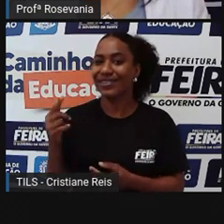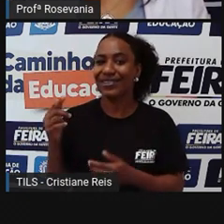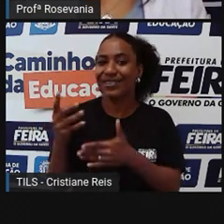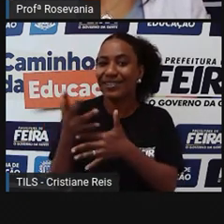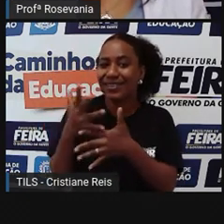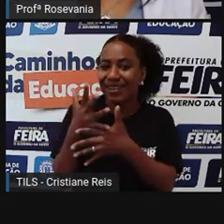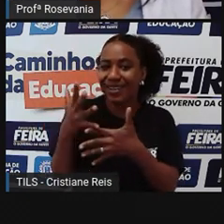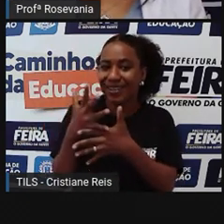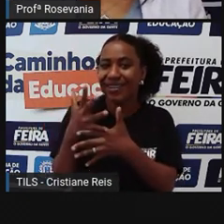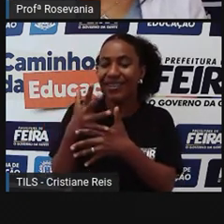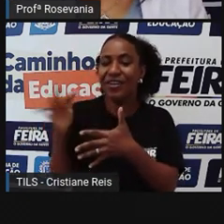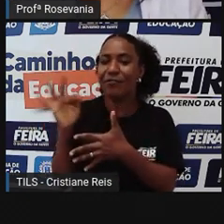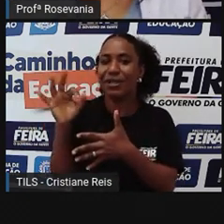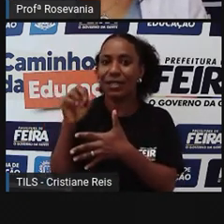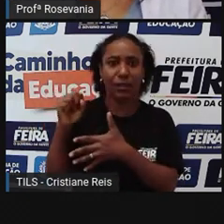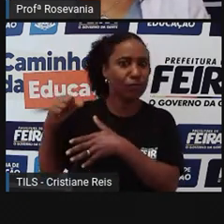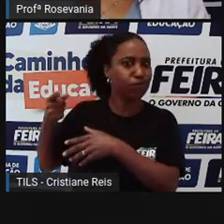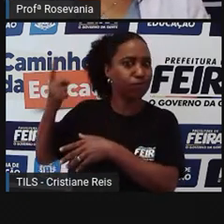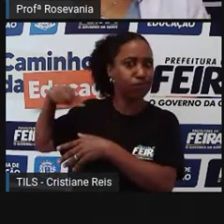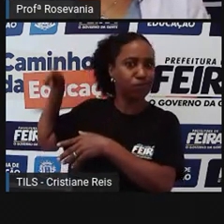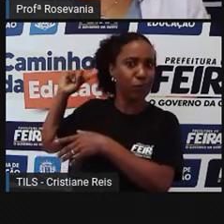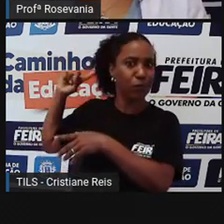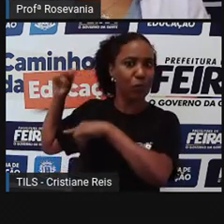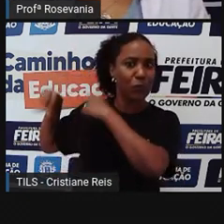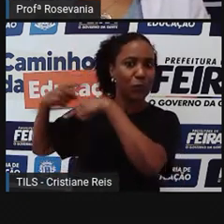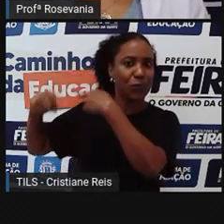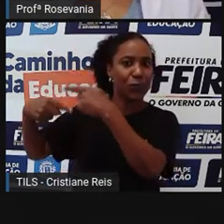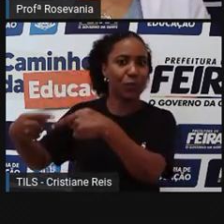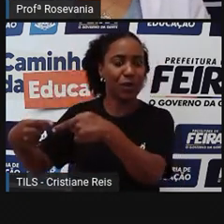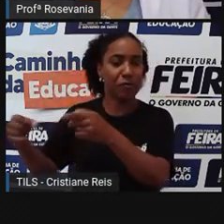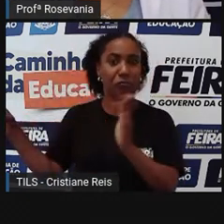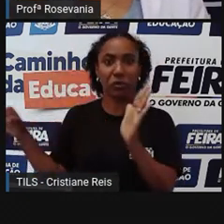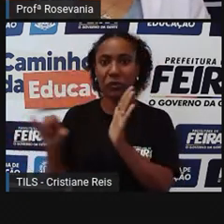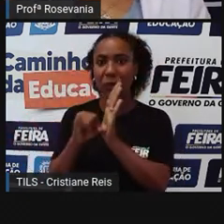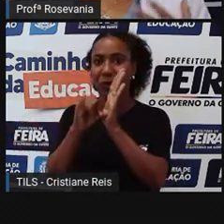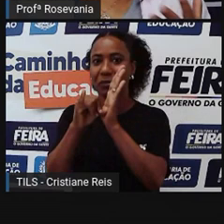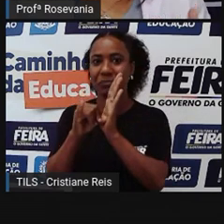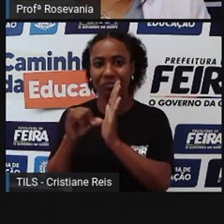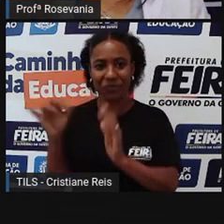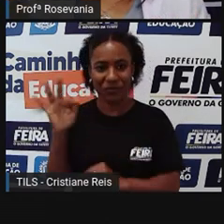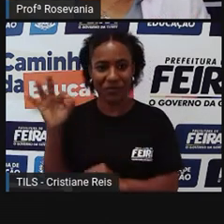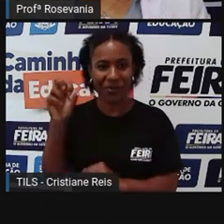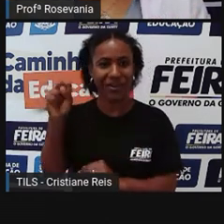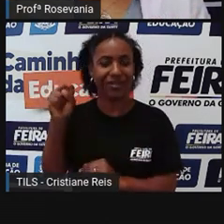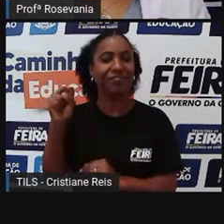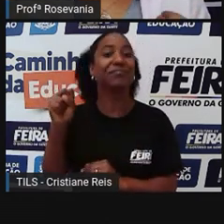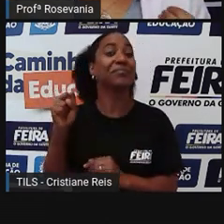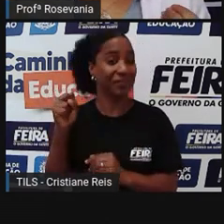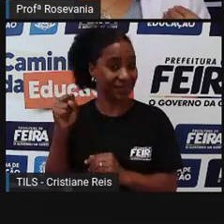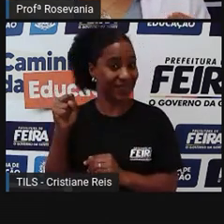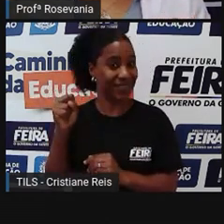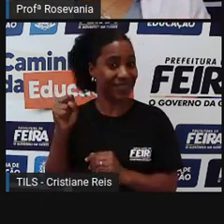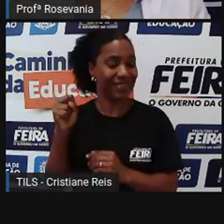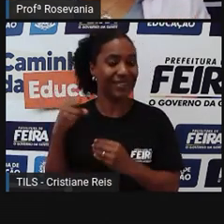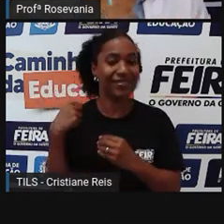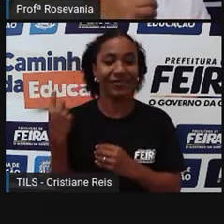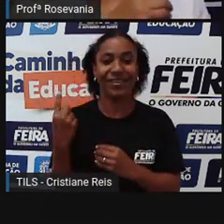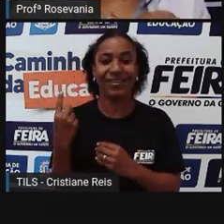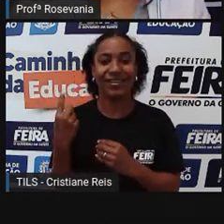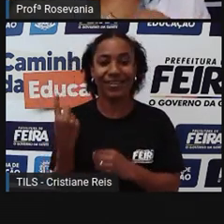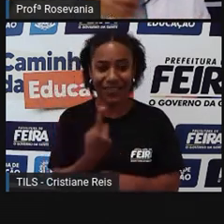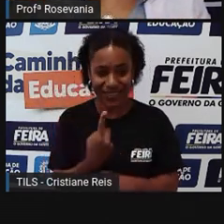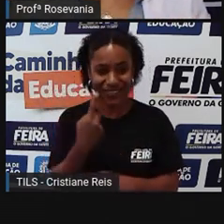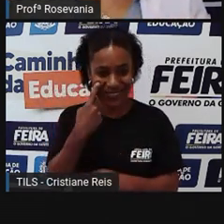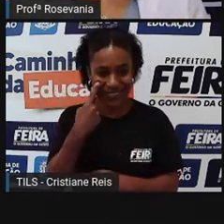característica que ela tem hoje, essa identidade que ela tem hoje. Então, vocês percebem que mesmo falando, né, de coisas que